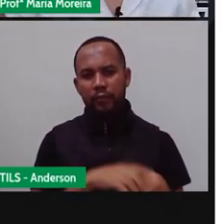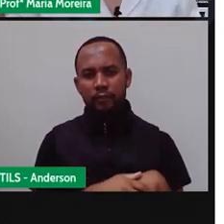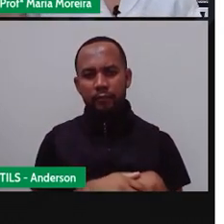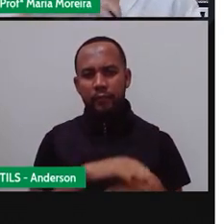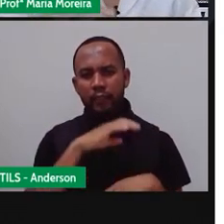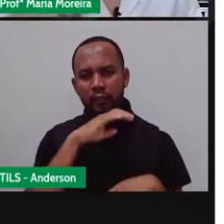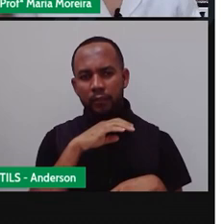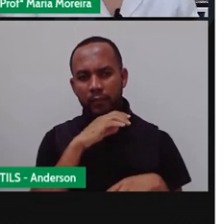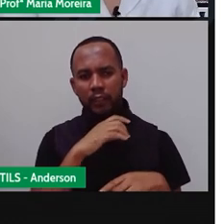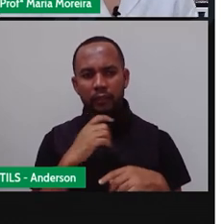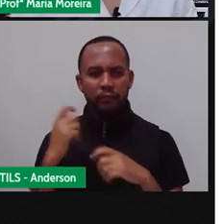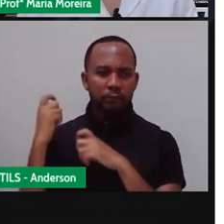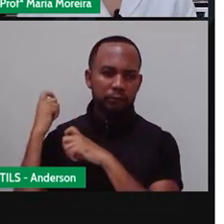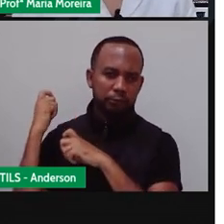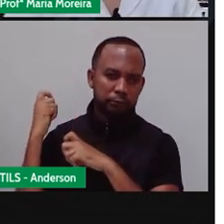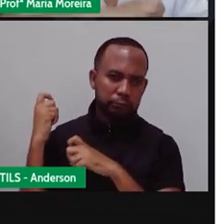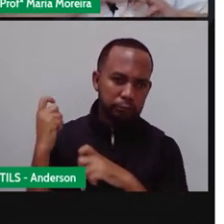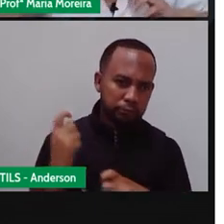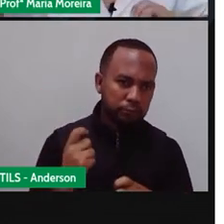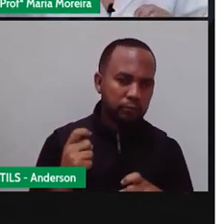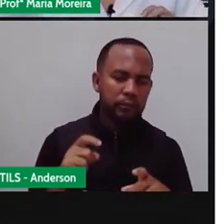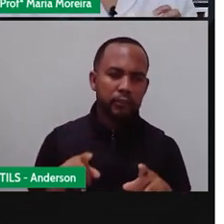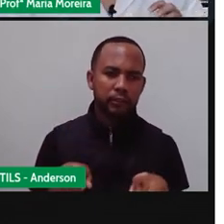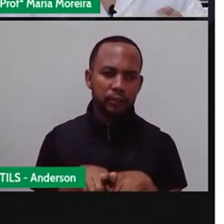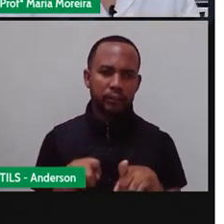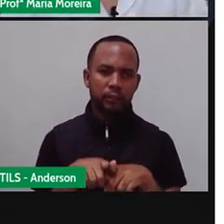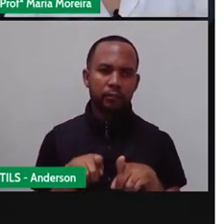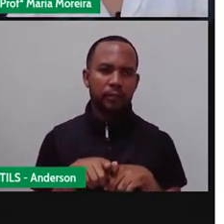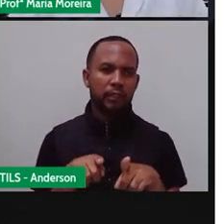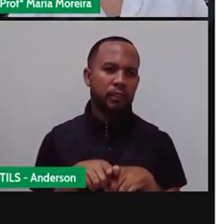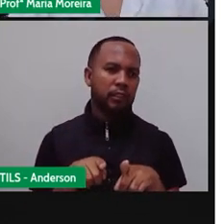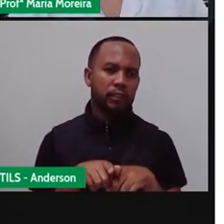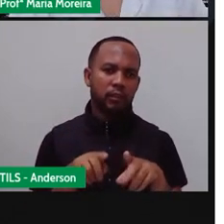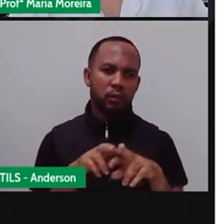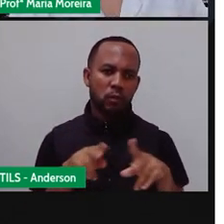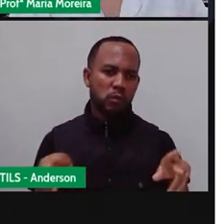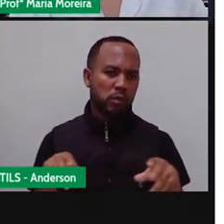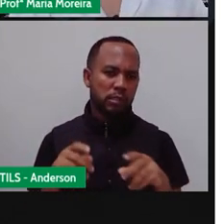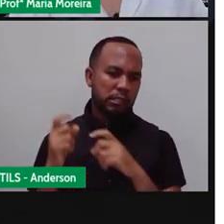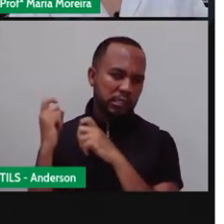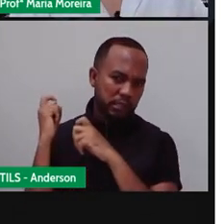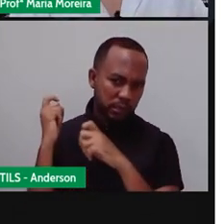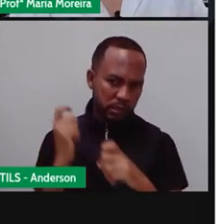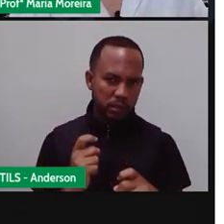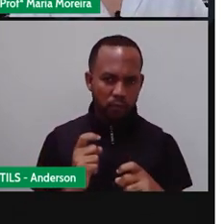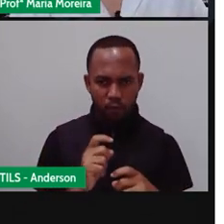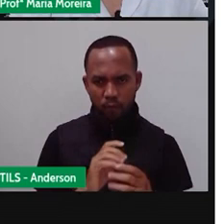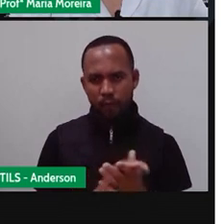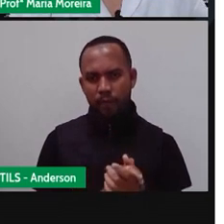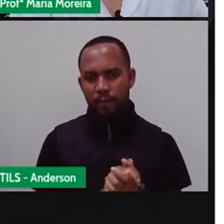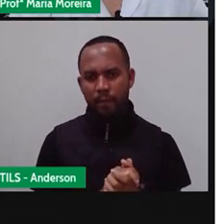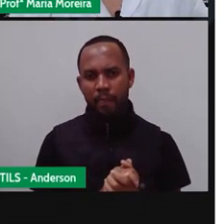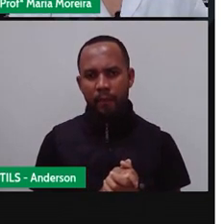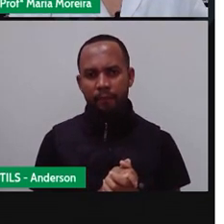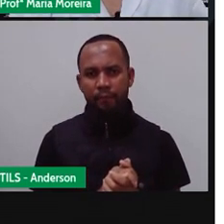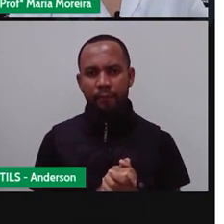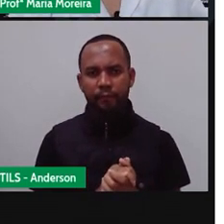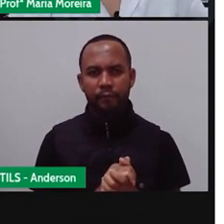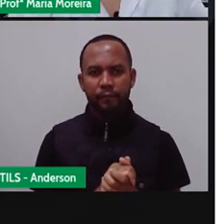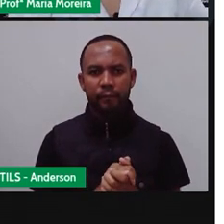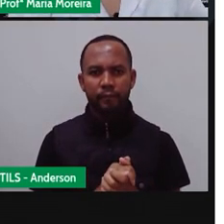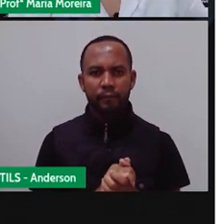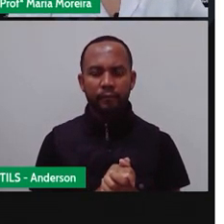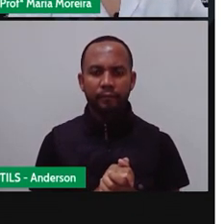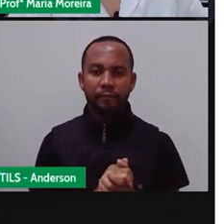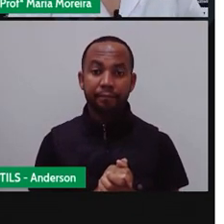puxavam, os animais de tração, que puxavam determinados objetos, tá? Bom, em uma